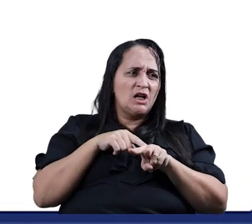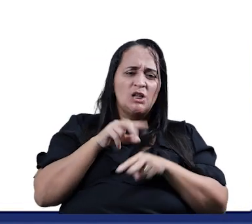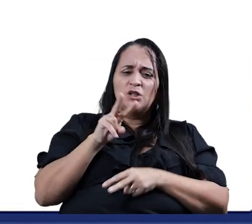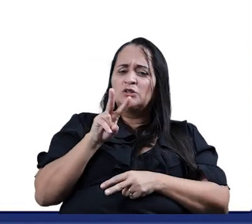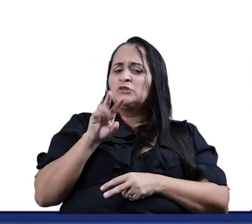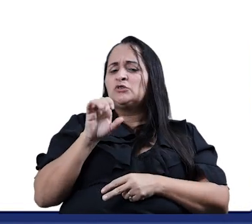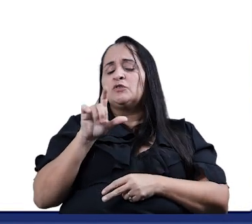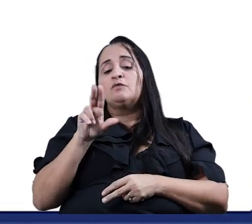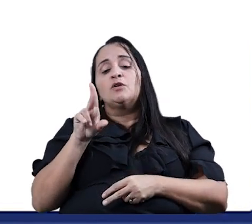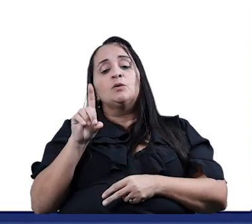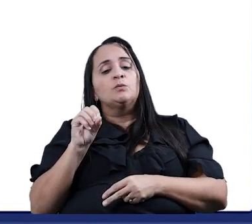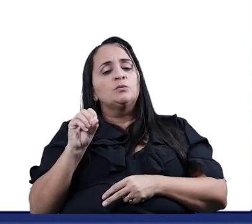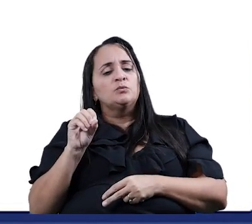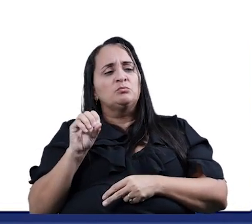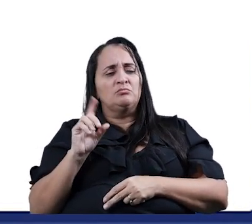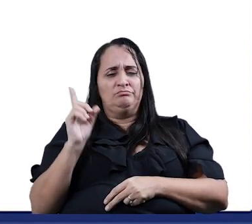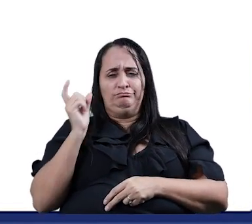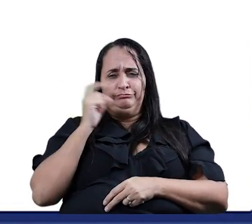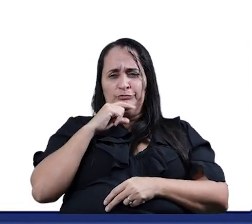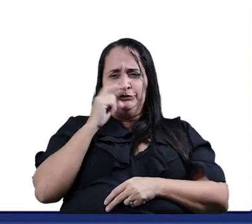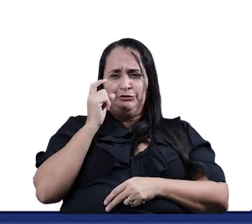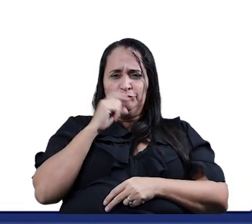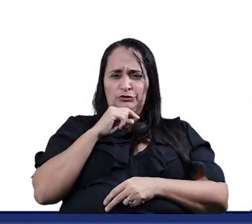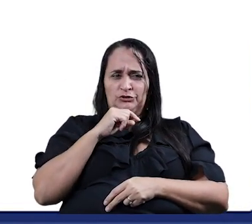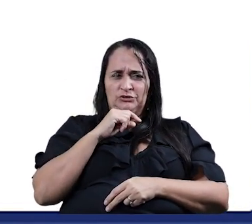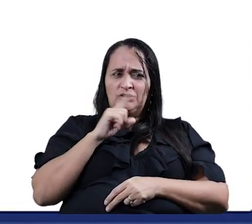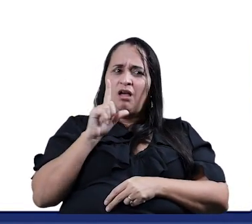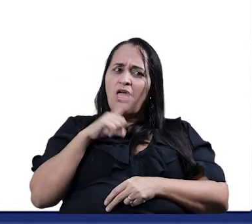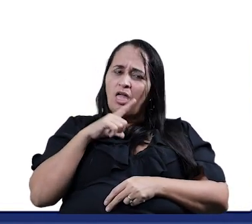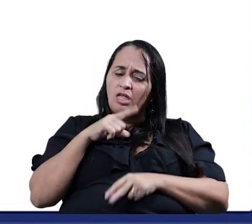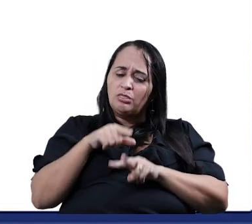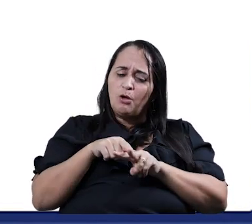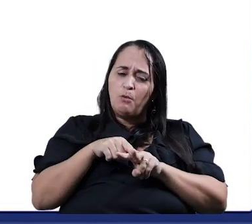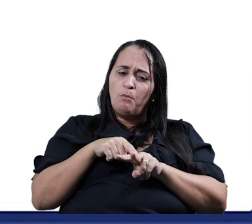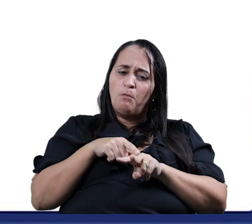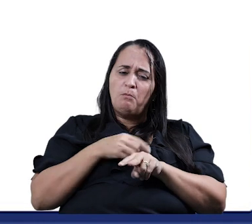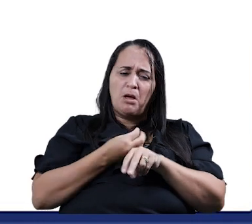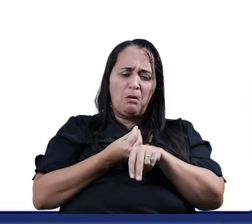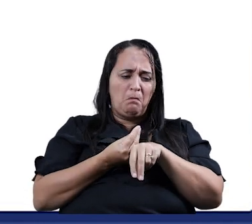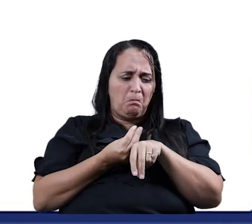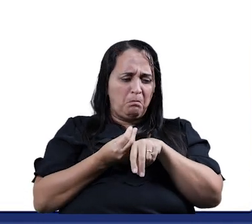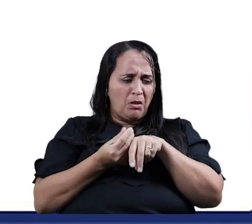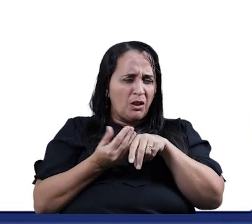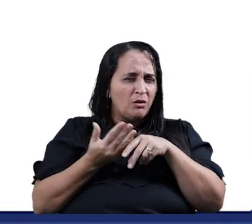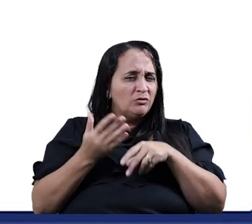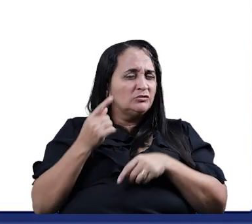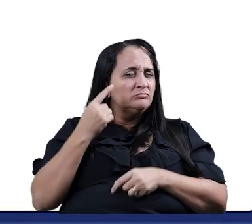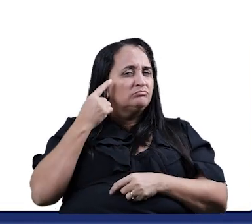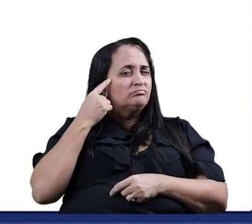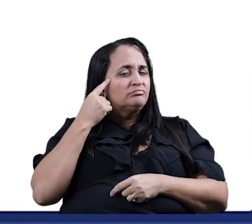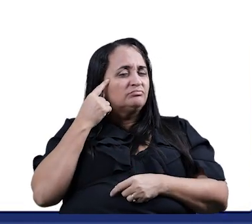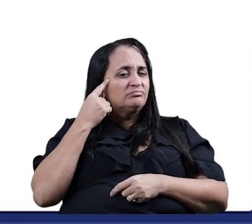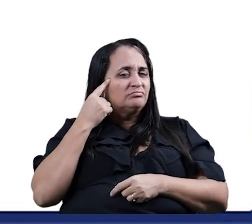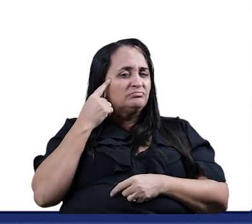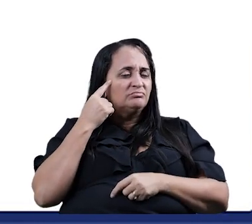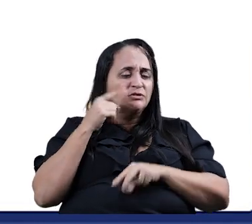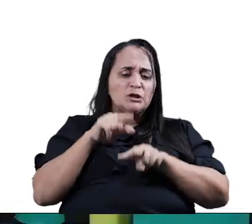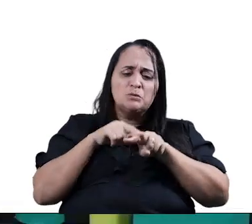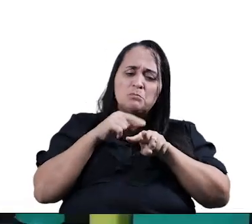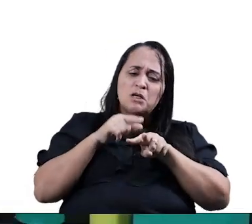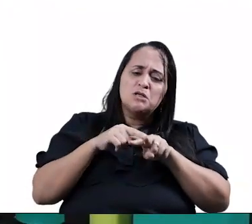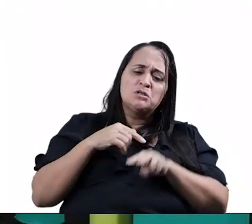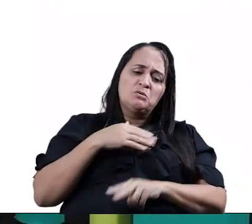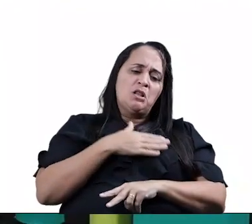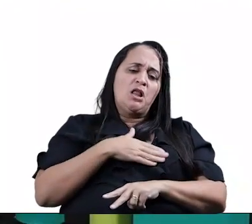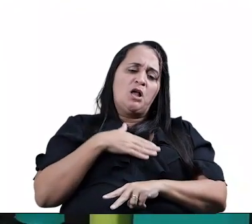Mas está dizendo Ali que é mentira Da barata Porque ela tem Um pé peludo Oh gente Se o veludo Também é tão Peludinho Talvez ela Gosta tanto Do